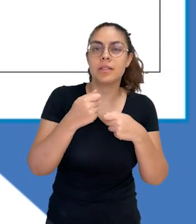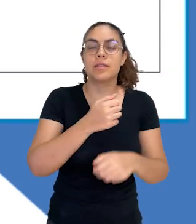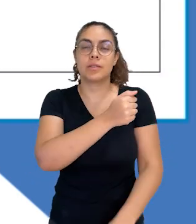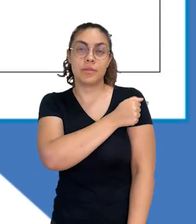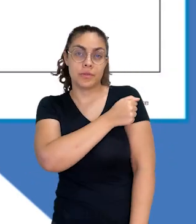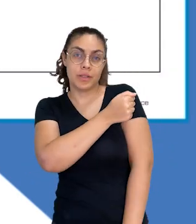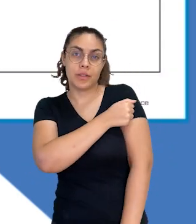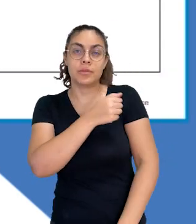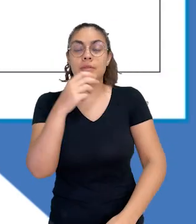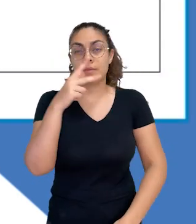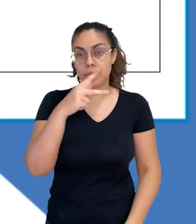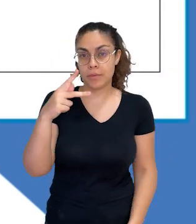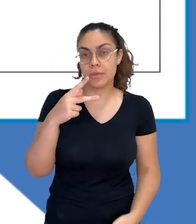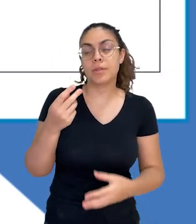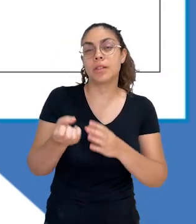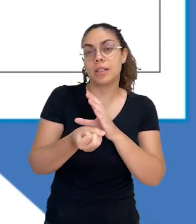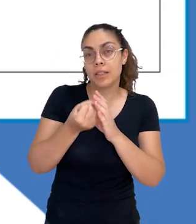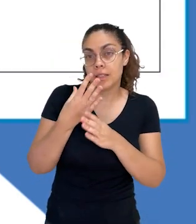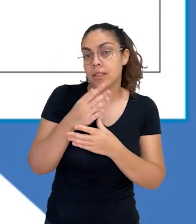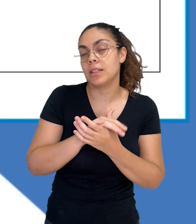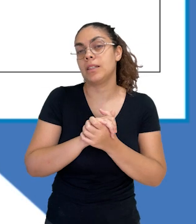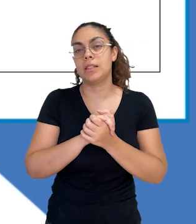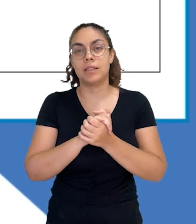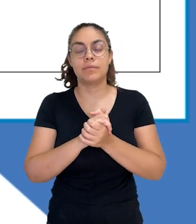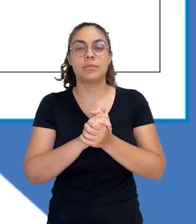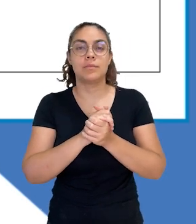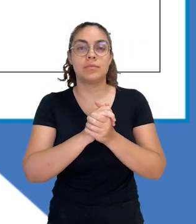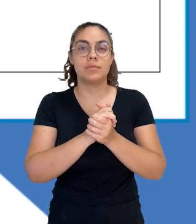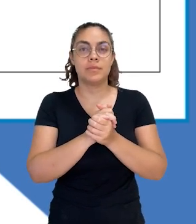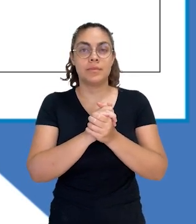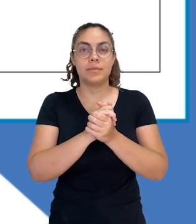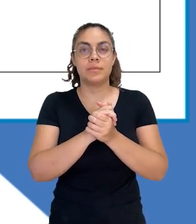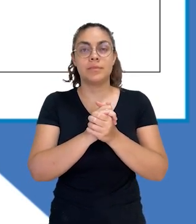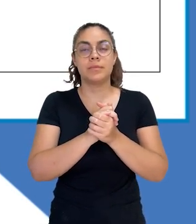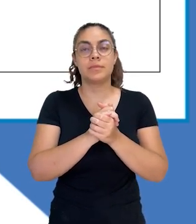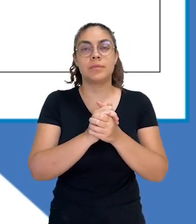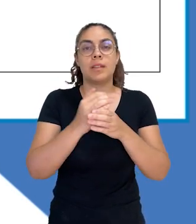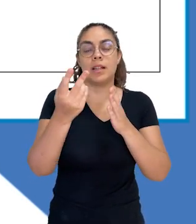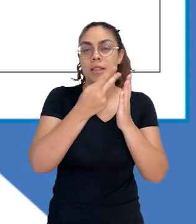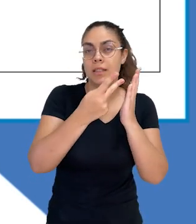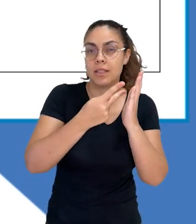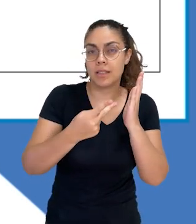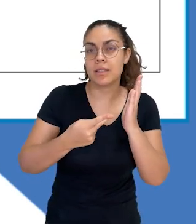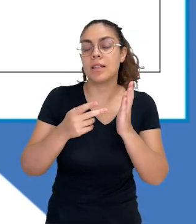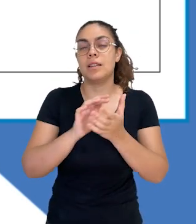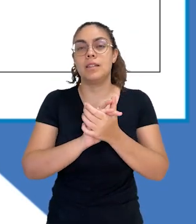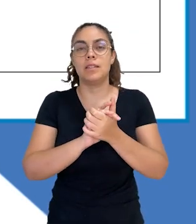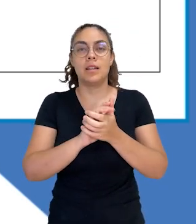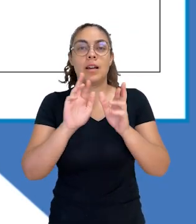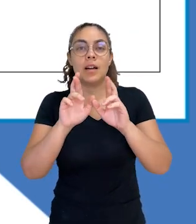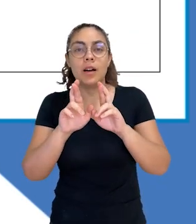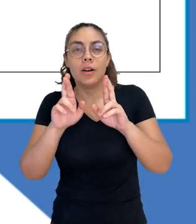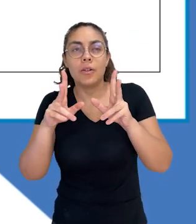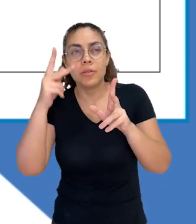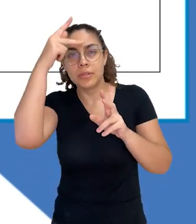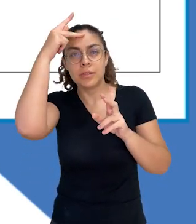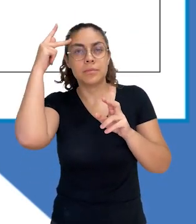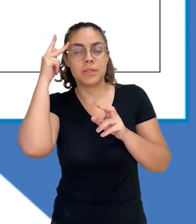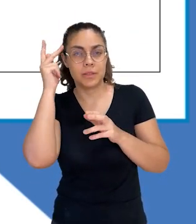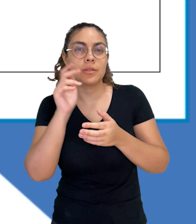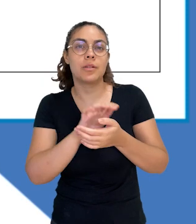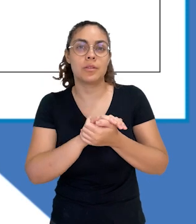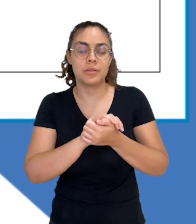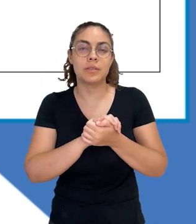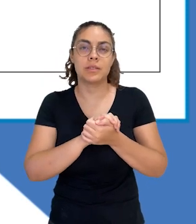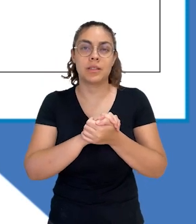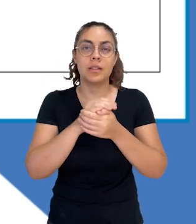juntamente com os professores, criem, consiga desenhar, por exemplo, gente, os europeus, os nativos, qual a percepção que o